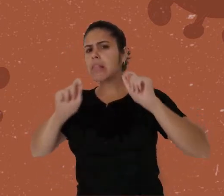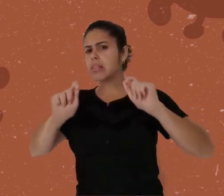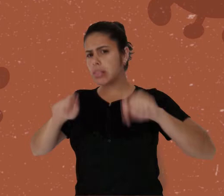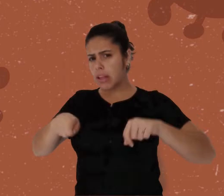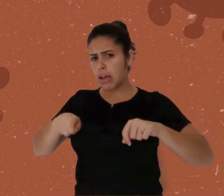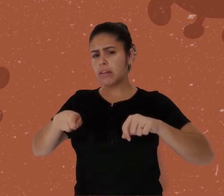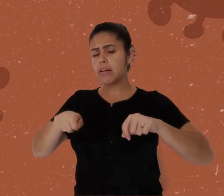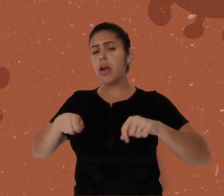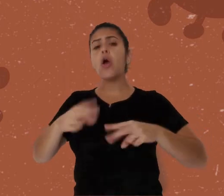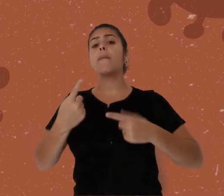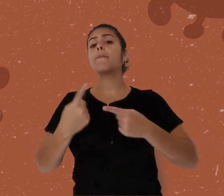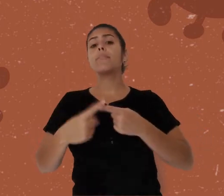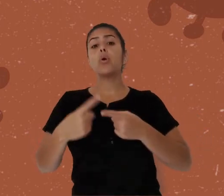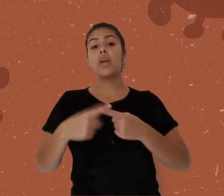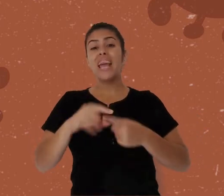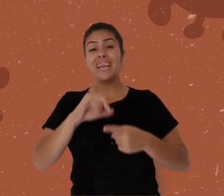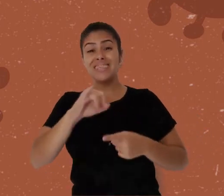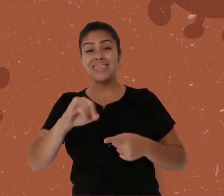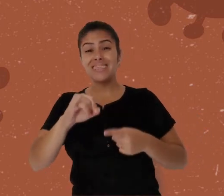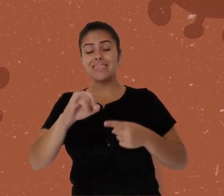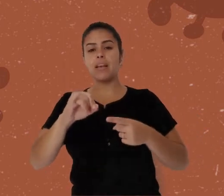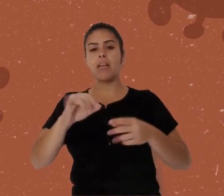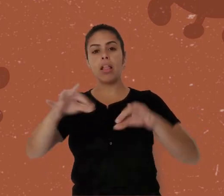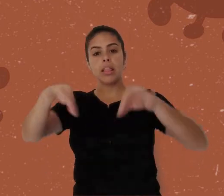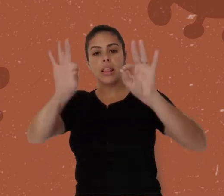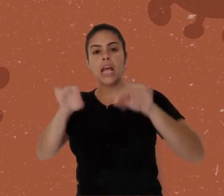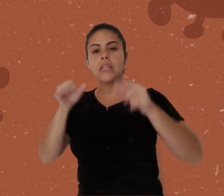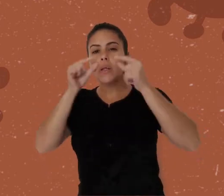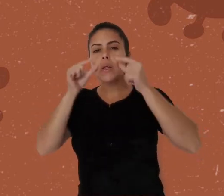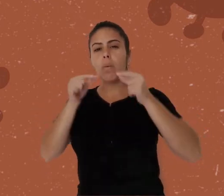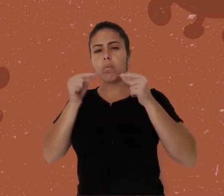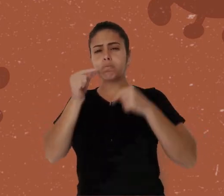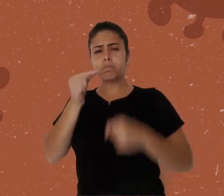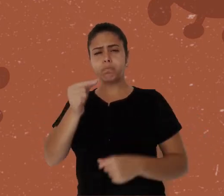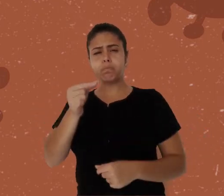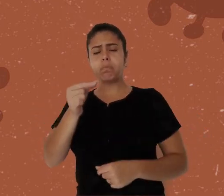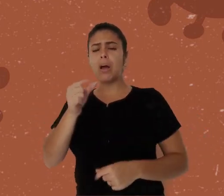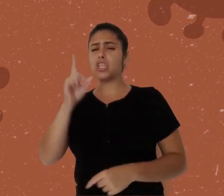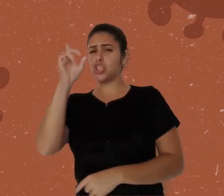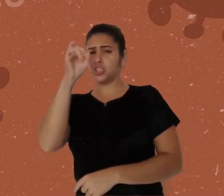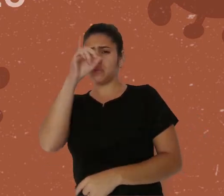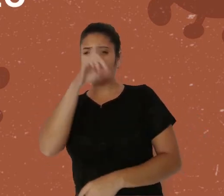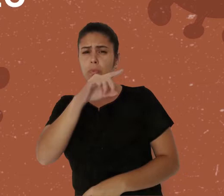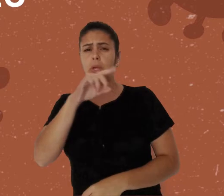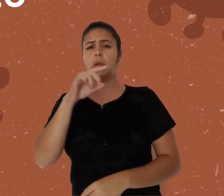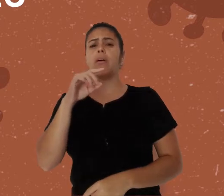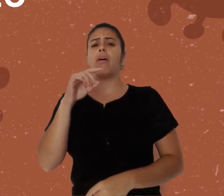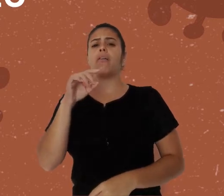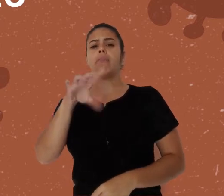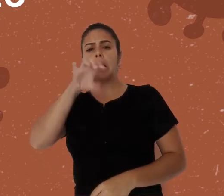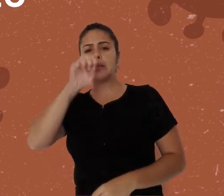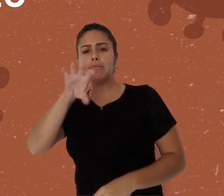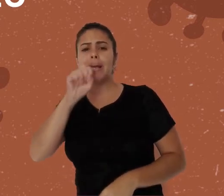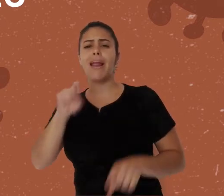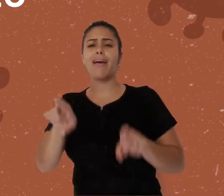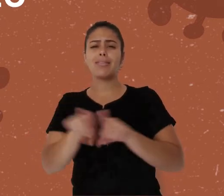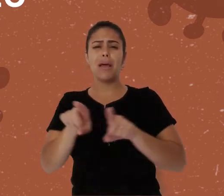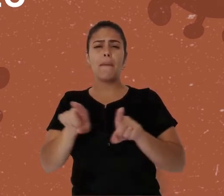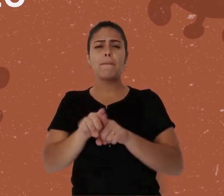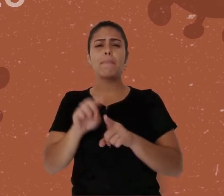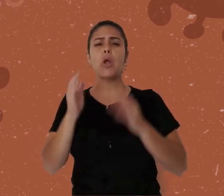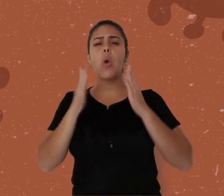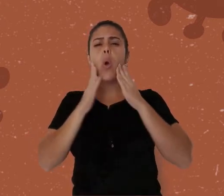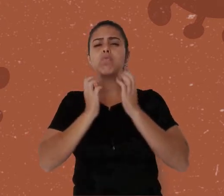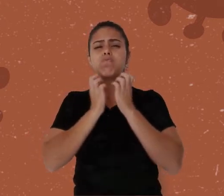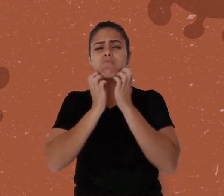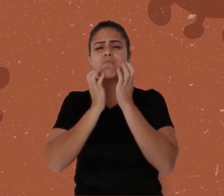grossos dificultam a respiração e esquentam a pele, causando incômodo. Se ela consegue se ajustar ao seu